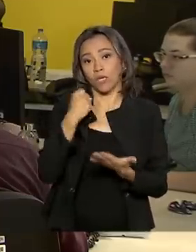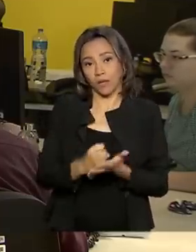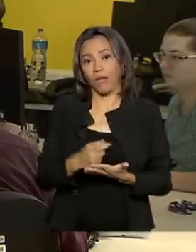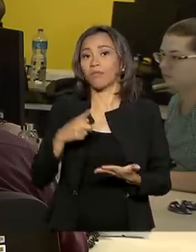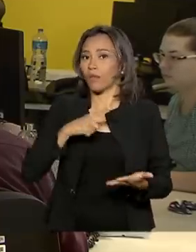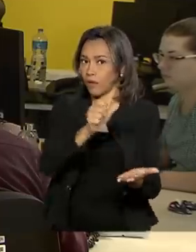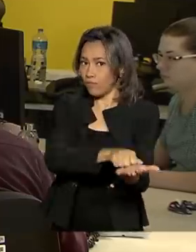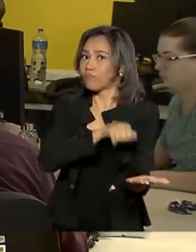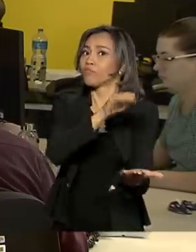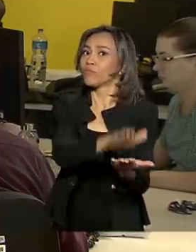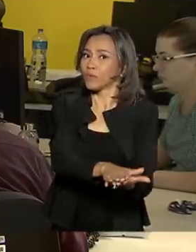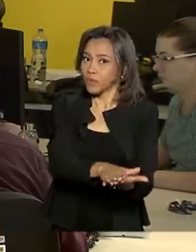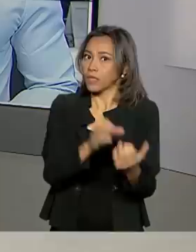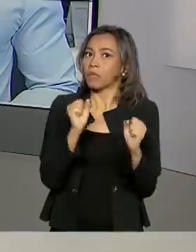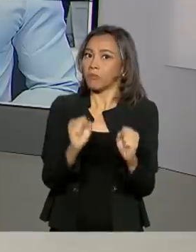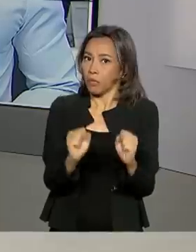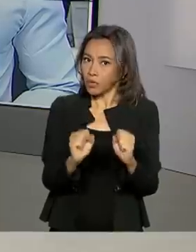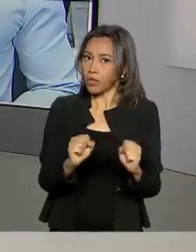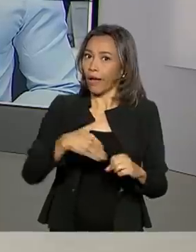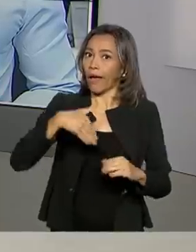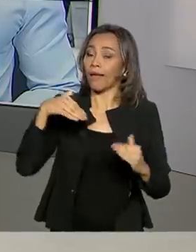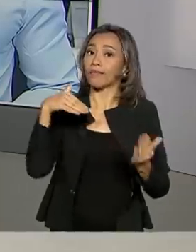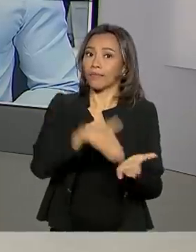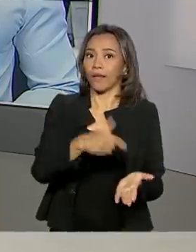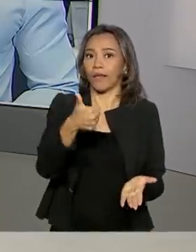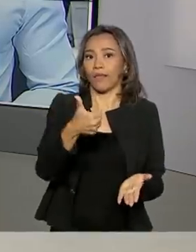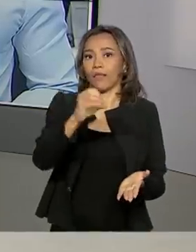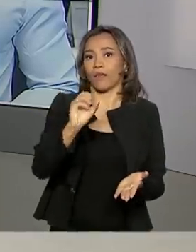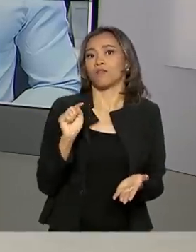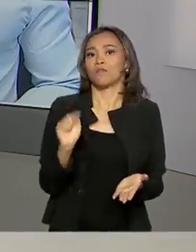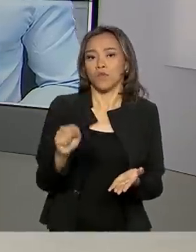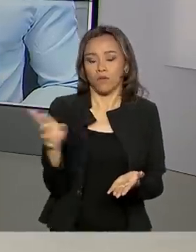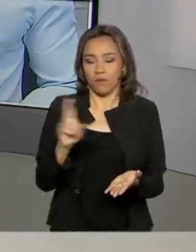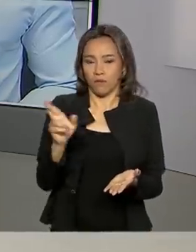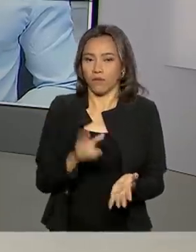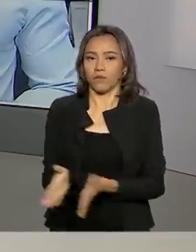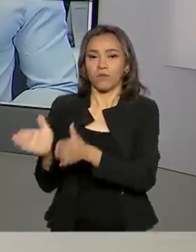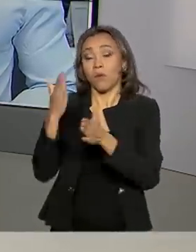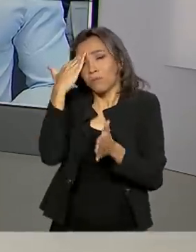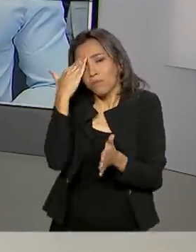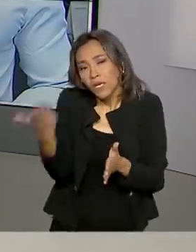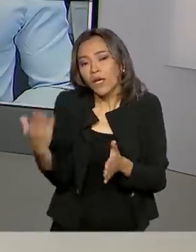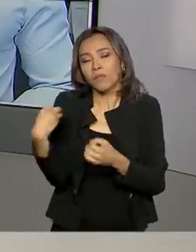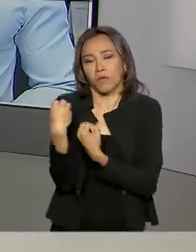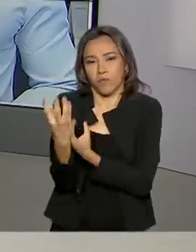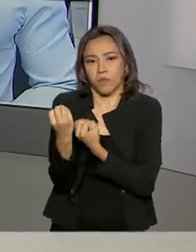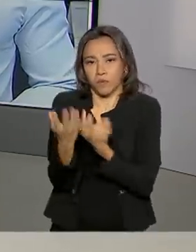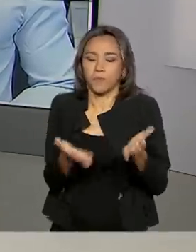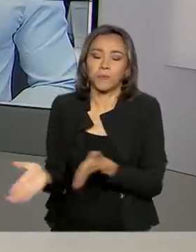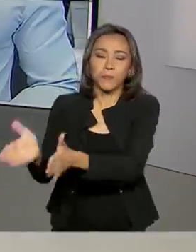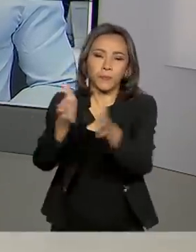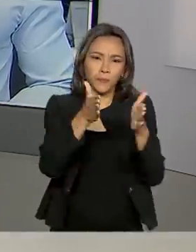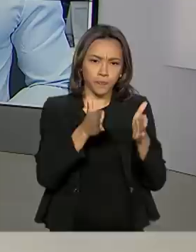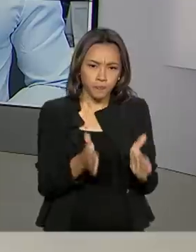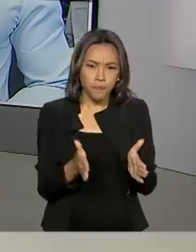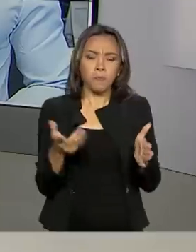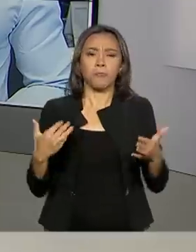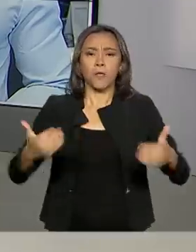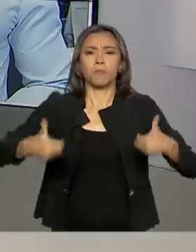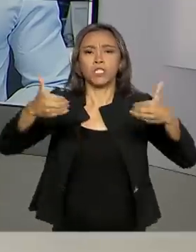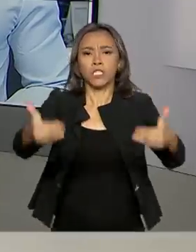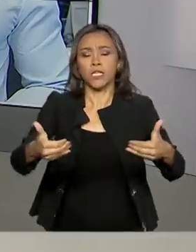10 mil reais, Renata. Obrigada, Tiago, pelas suas informações ao vivo, direto do Rio de Janeiro. E olha, o Ministério da Agricultura